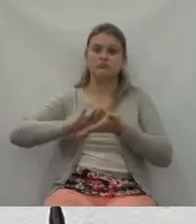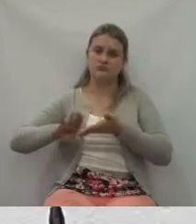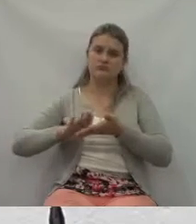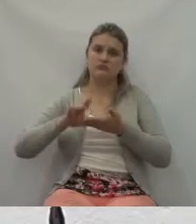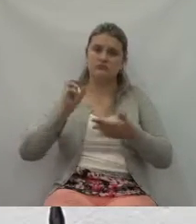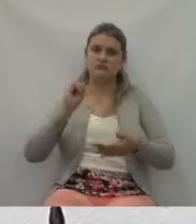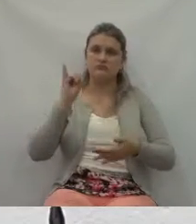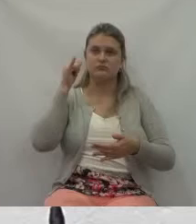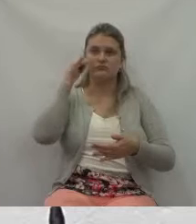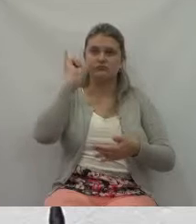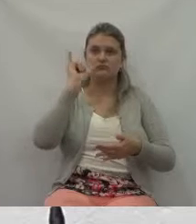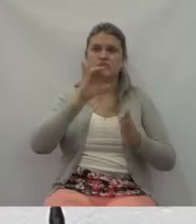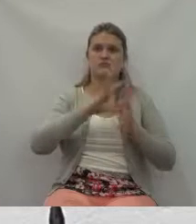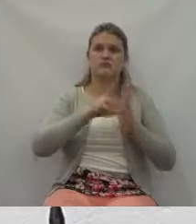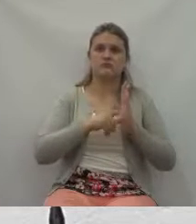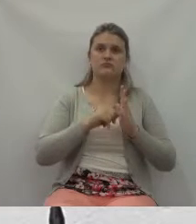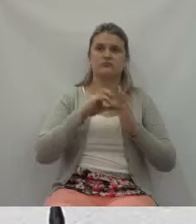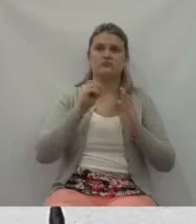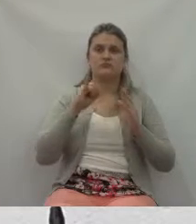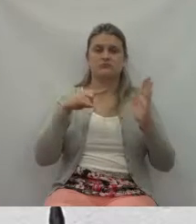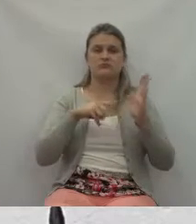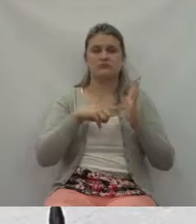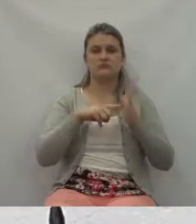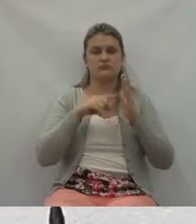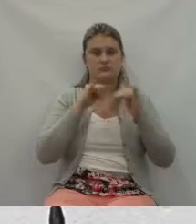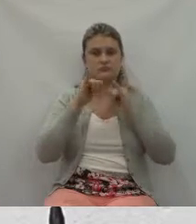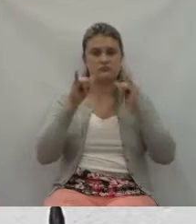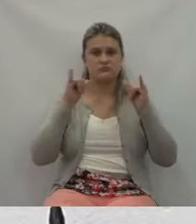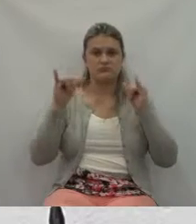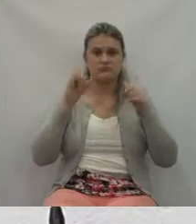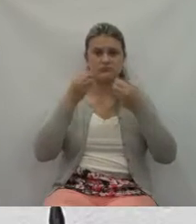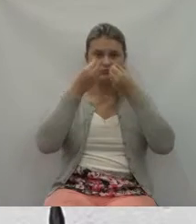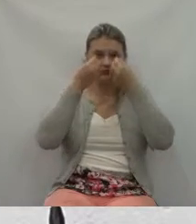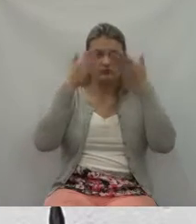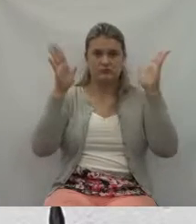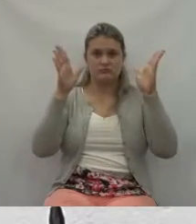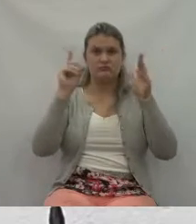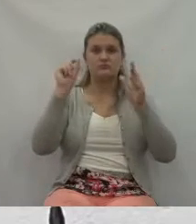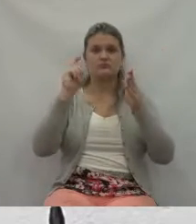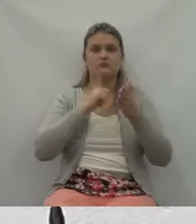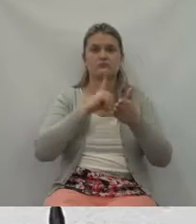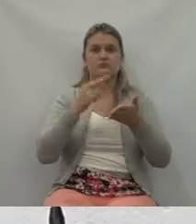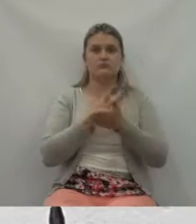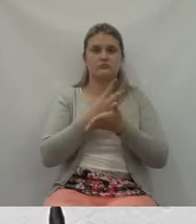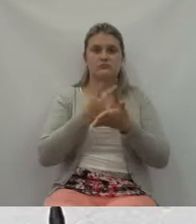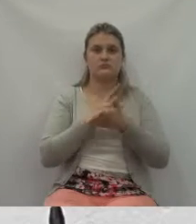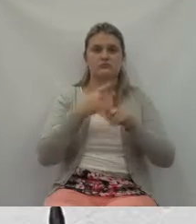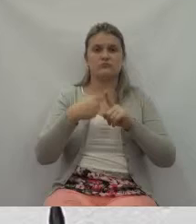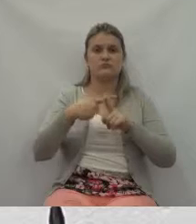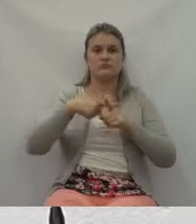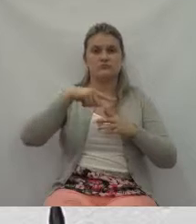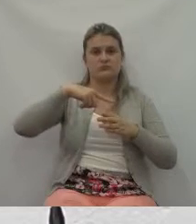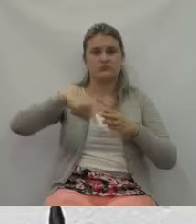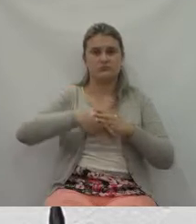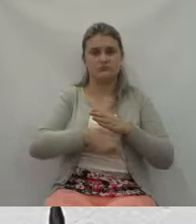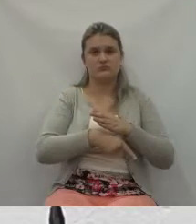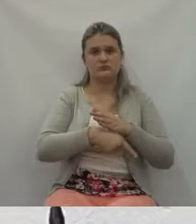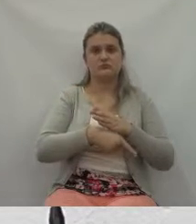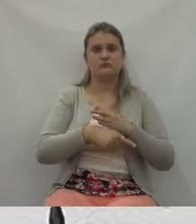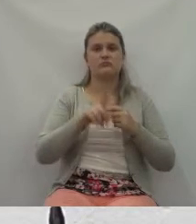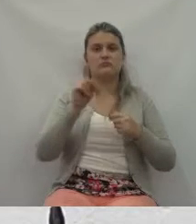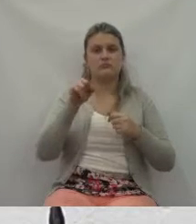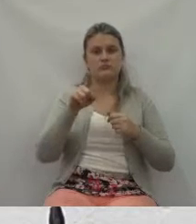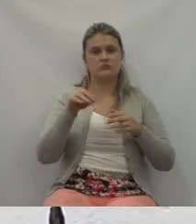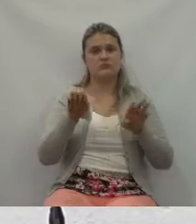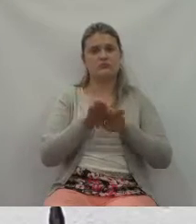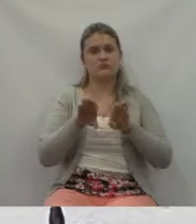denunciando, abrindo os olhos para as coisas que estão erradas? Porque, no fundo, somos também um pouco culpados